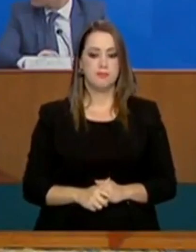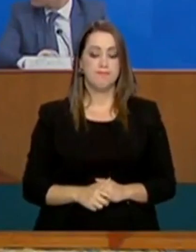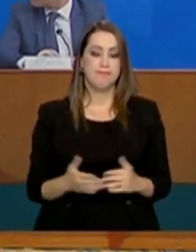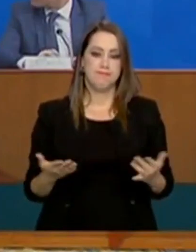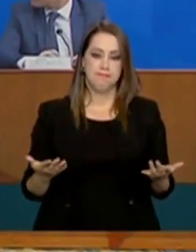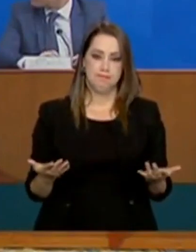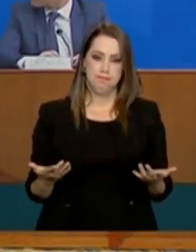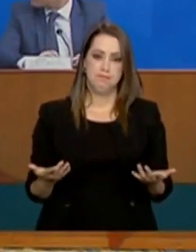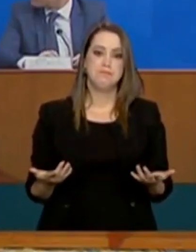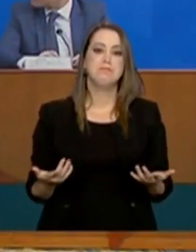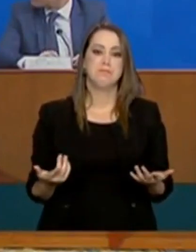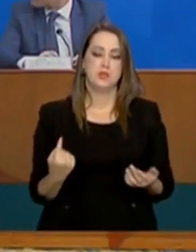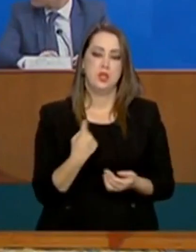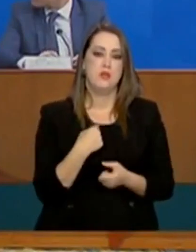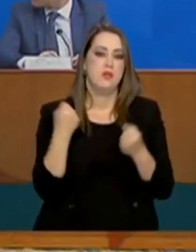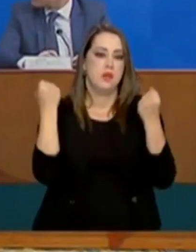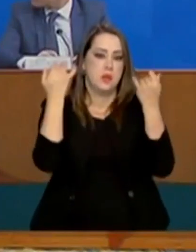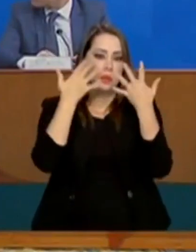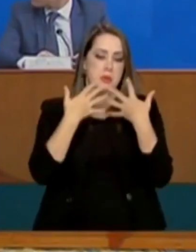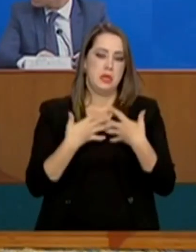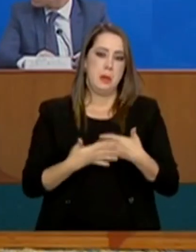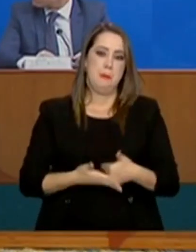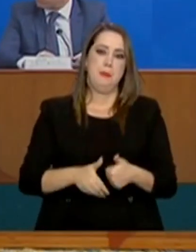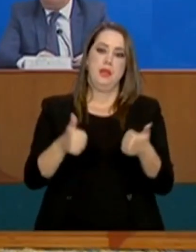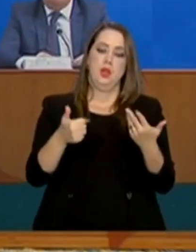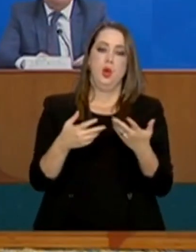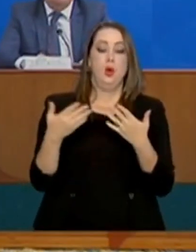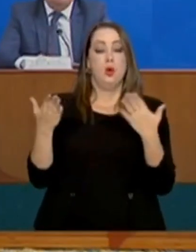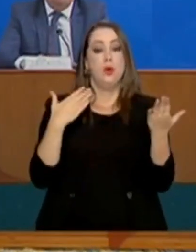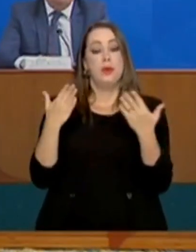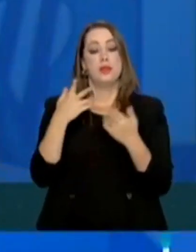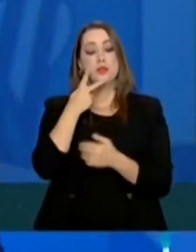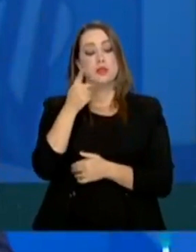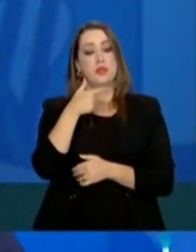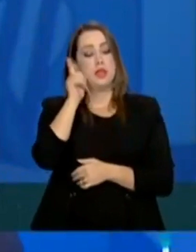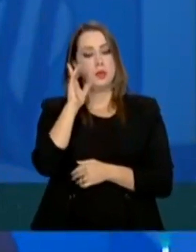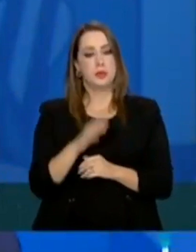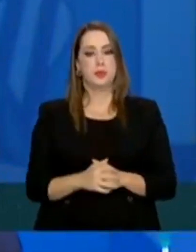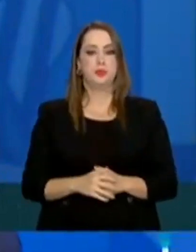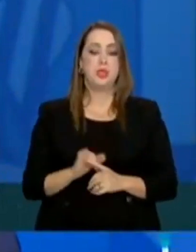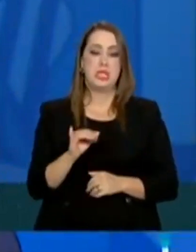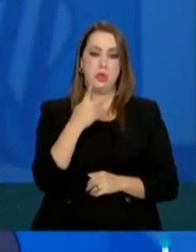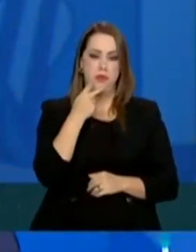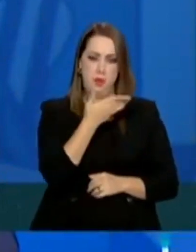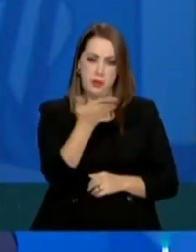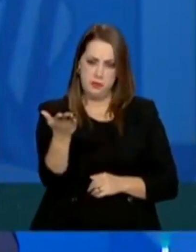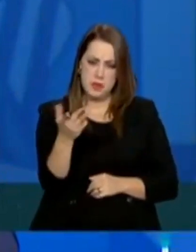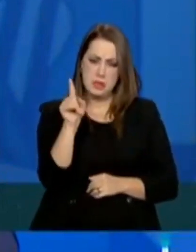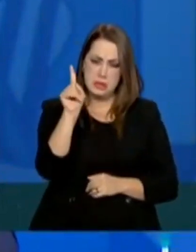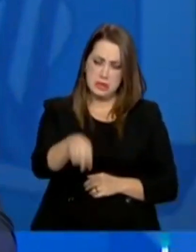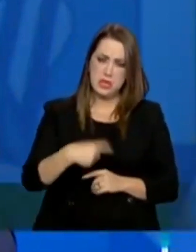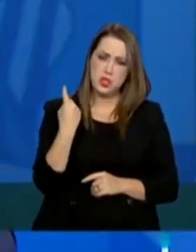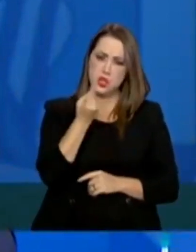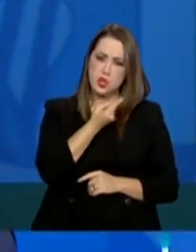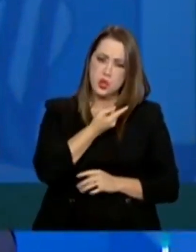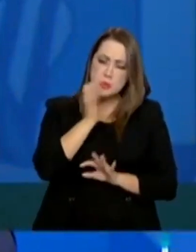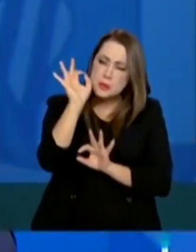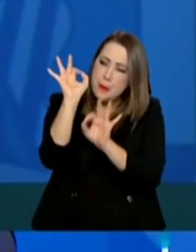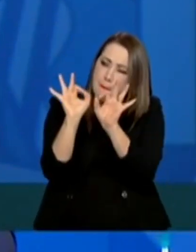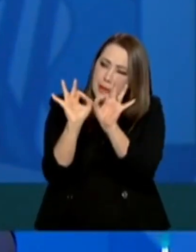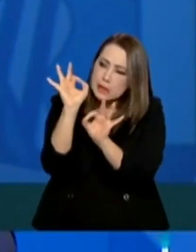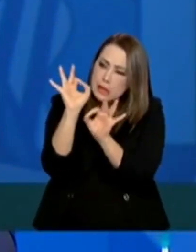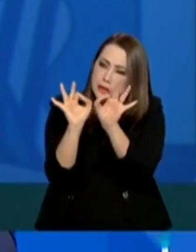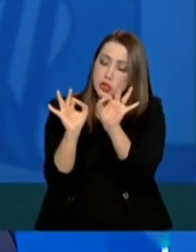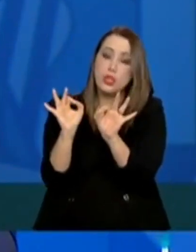Eu vou, talvez, explicar um pouco melhor o que eu falei ontem. Quando eu digo para você que a gente vai ter que mapear no dia a dia,